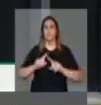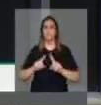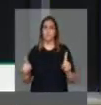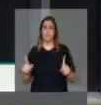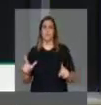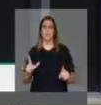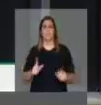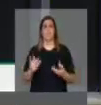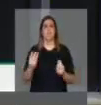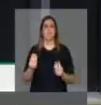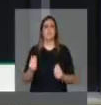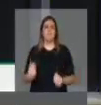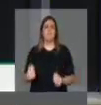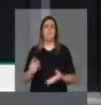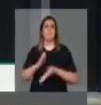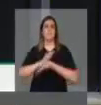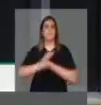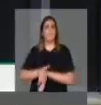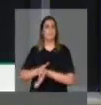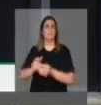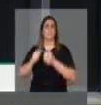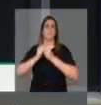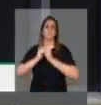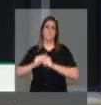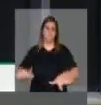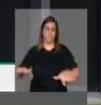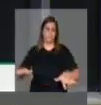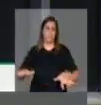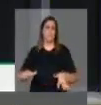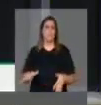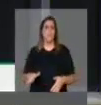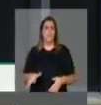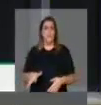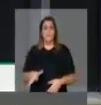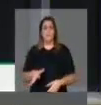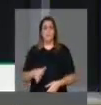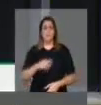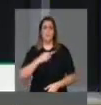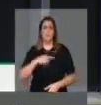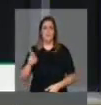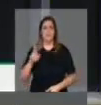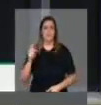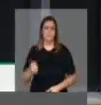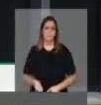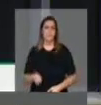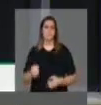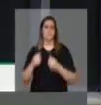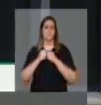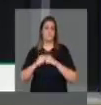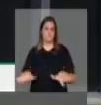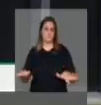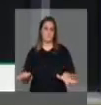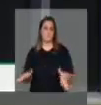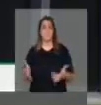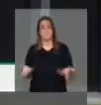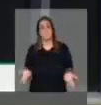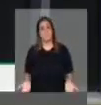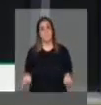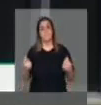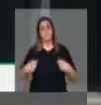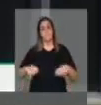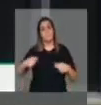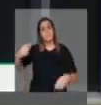preconceitos religiosos são disseminados numa velocidade colossal. A reflexão se faz necessária,